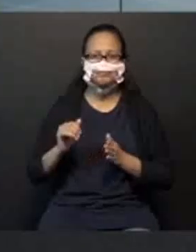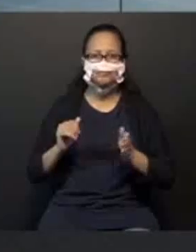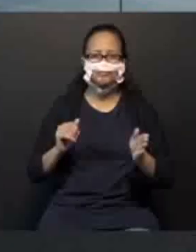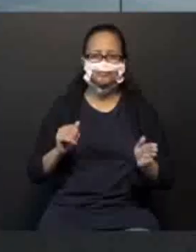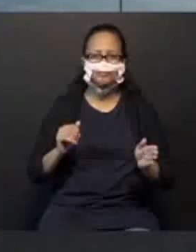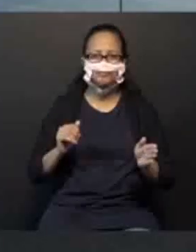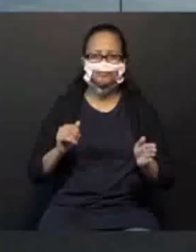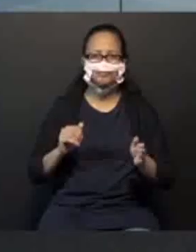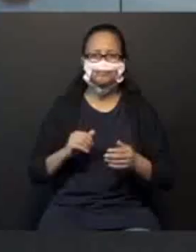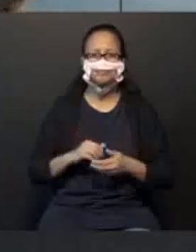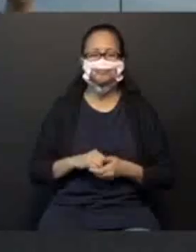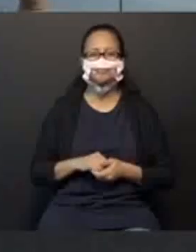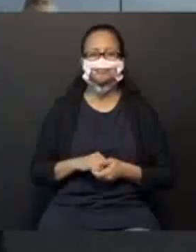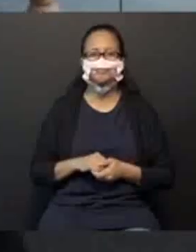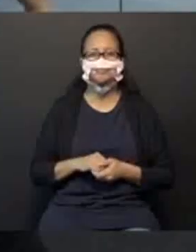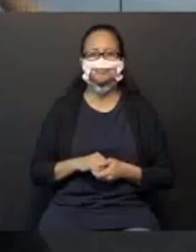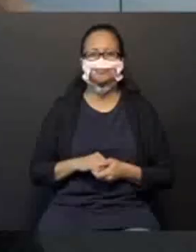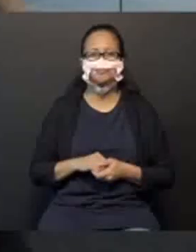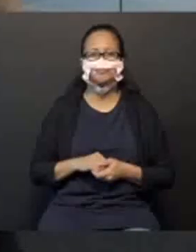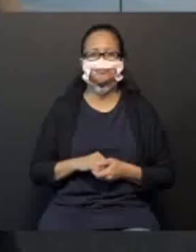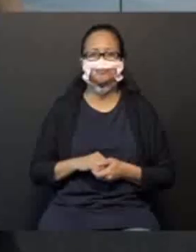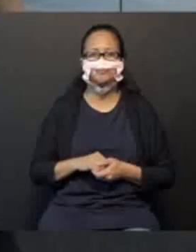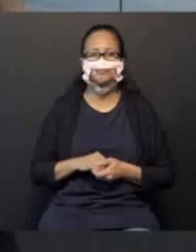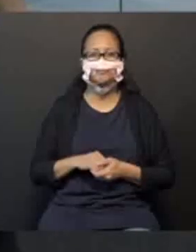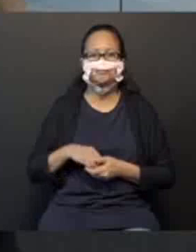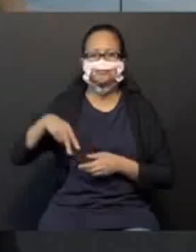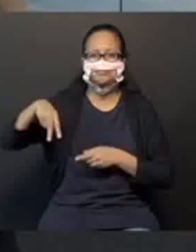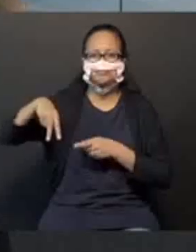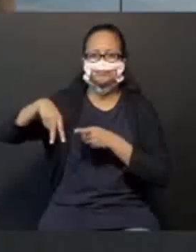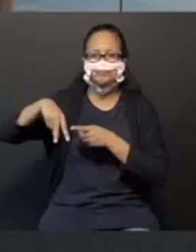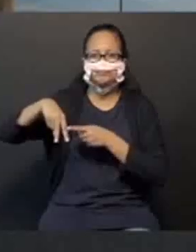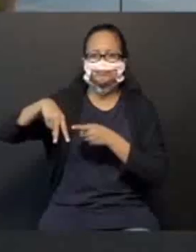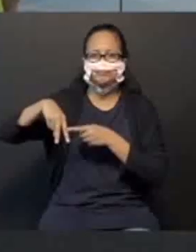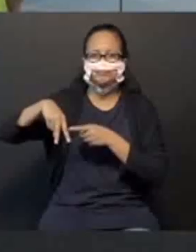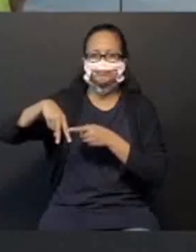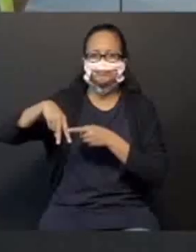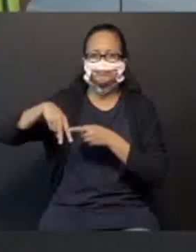esquerda. Perna direita.